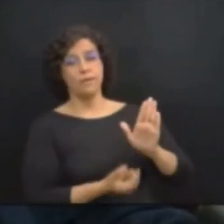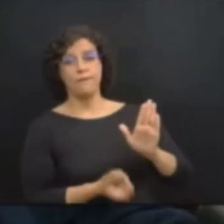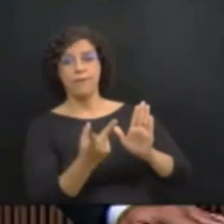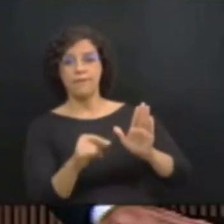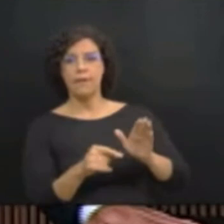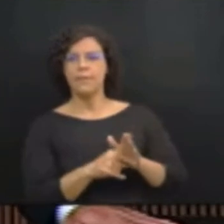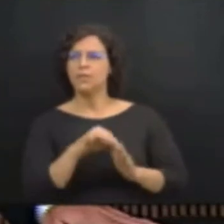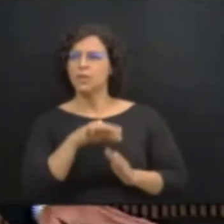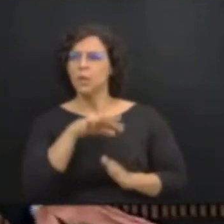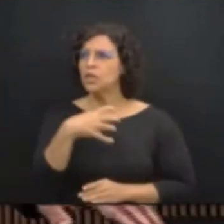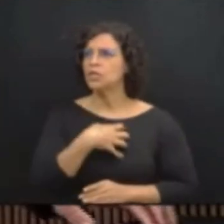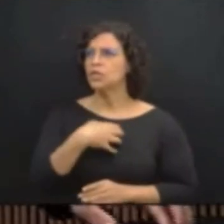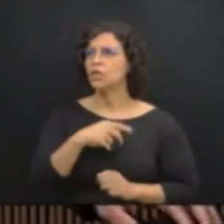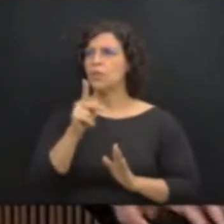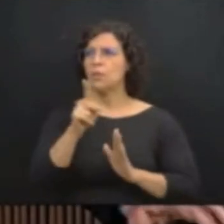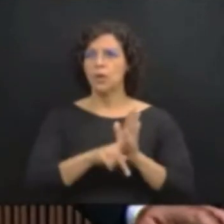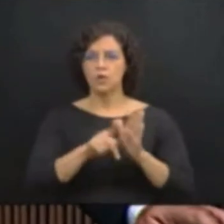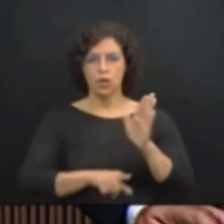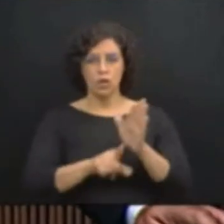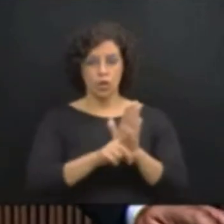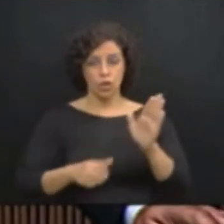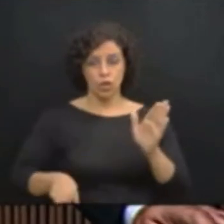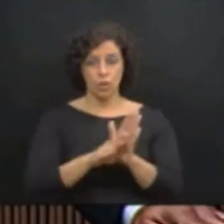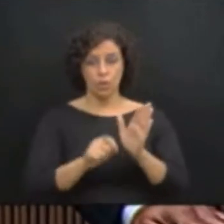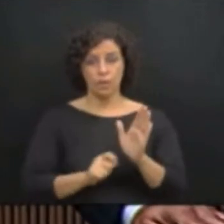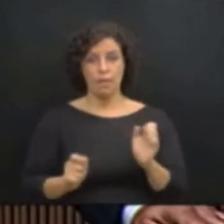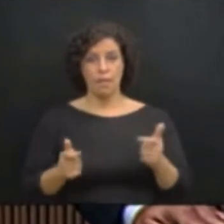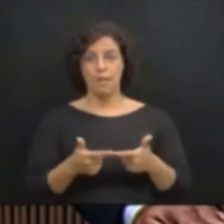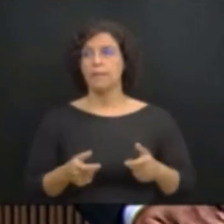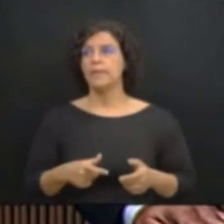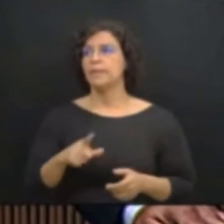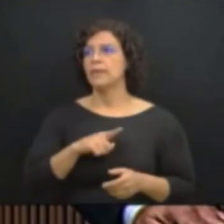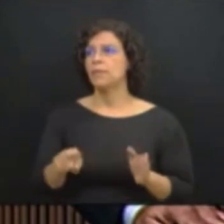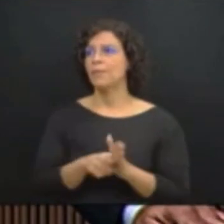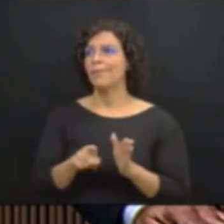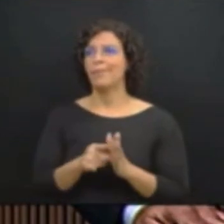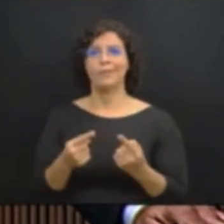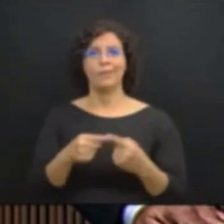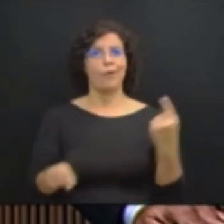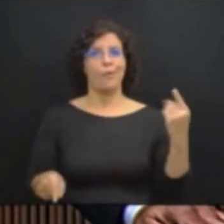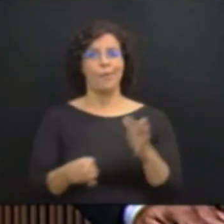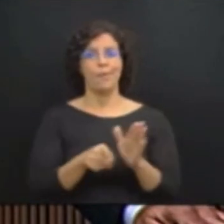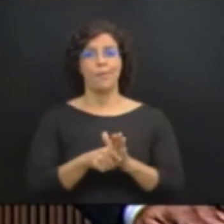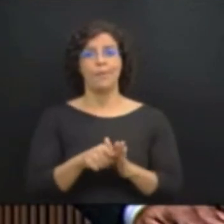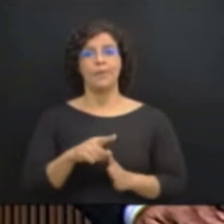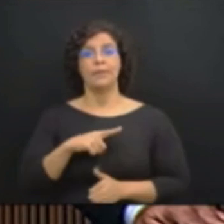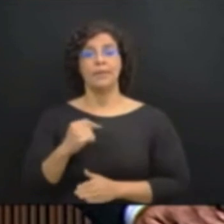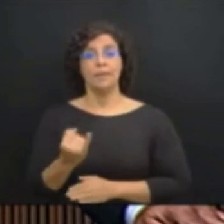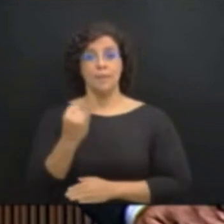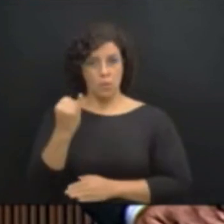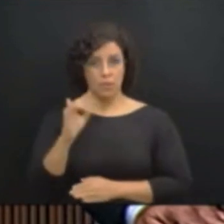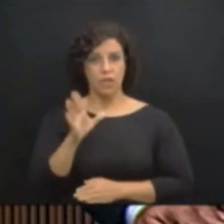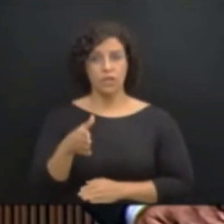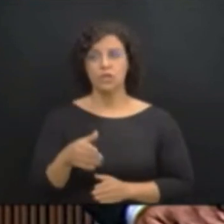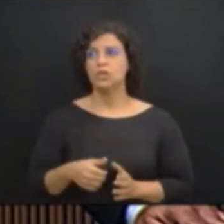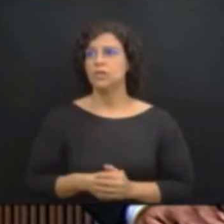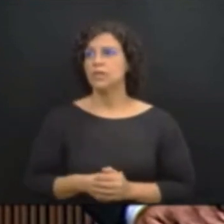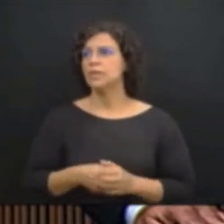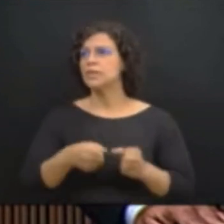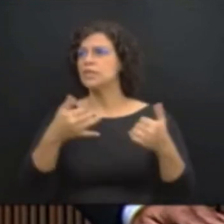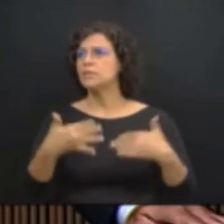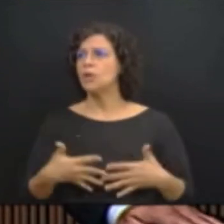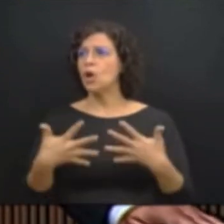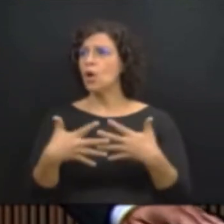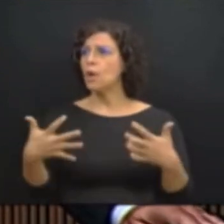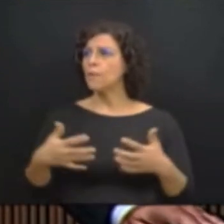tão ruins que o projeto de lei enviado a esta casa tem discrepâncias com a nota relevância feita pela